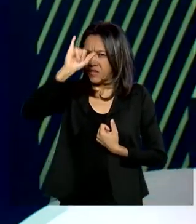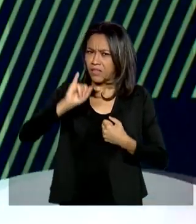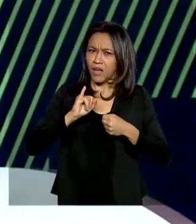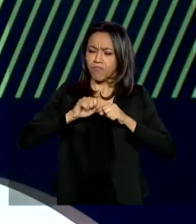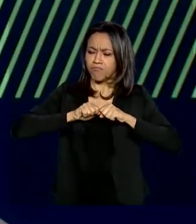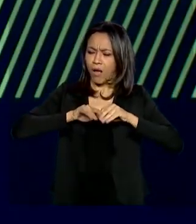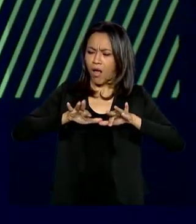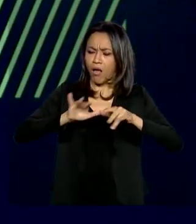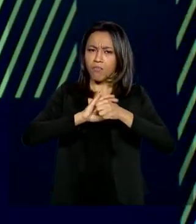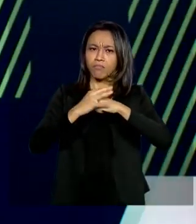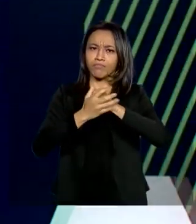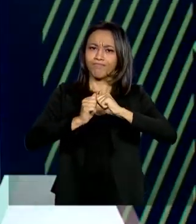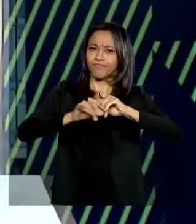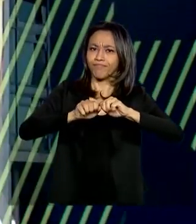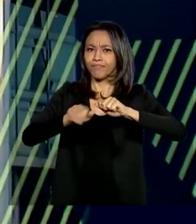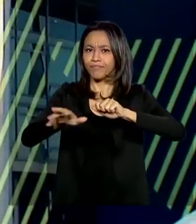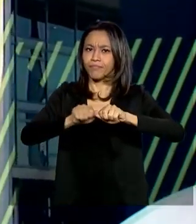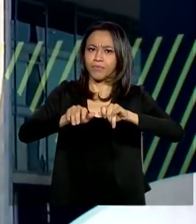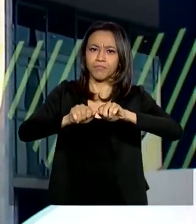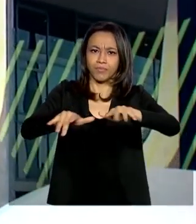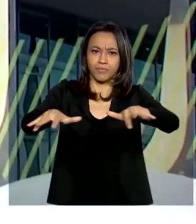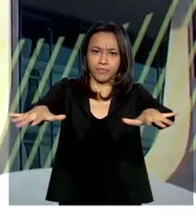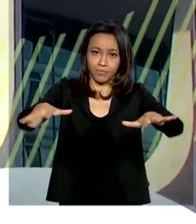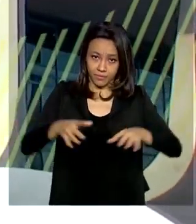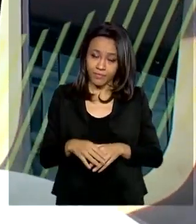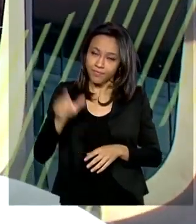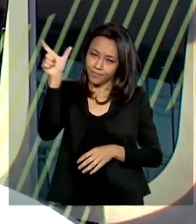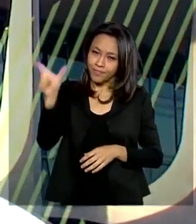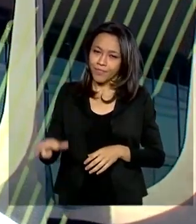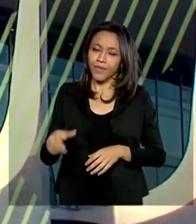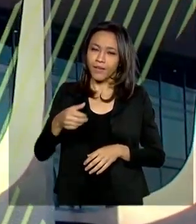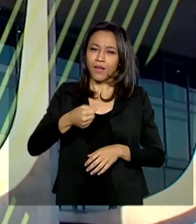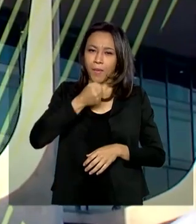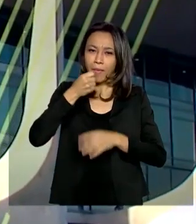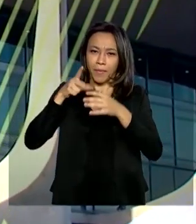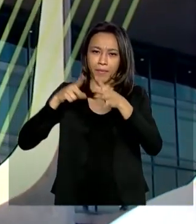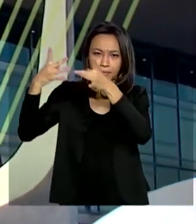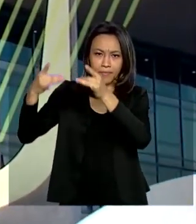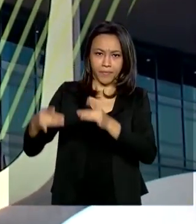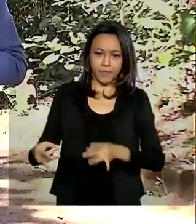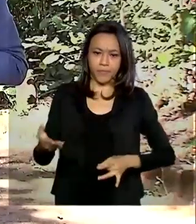disseminação da Covid-19. A repórter Daniele Popov tem os detalhes.